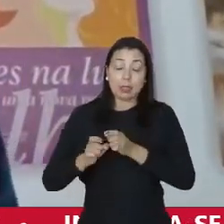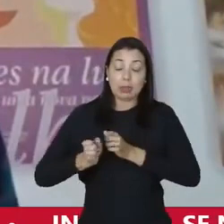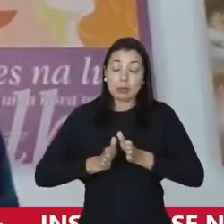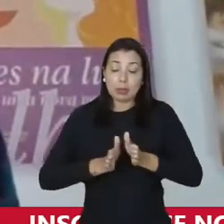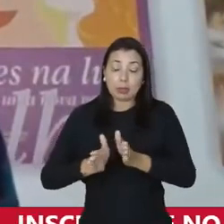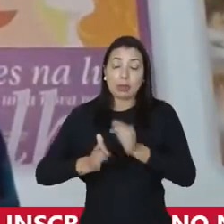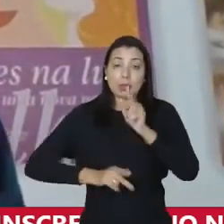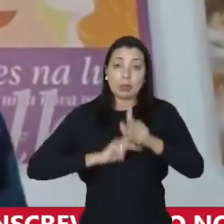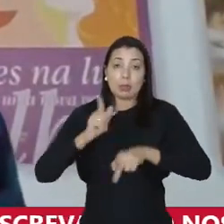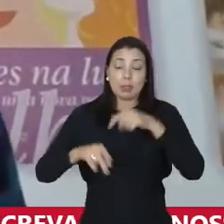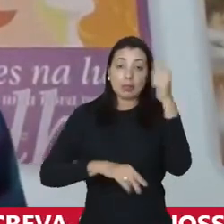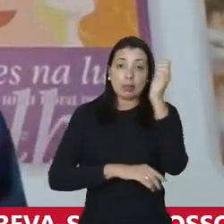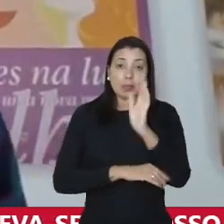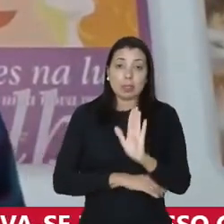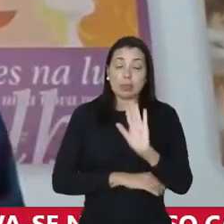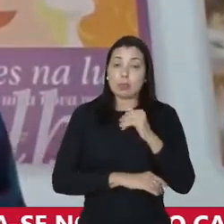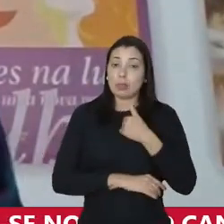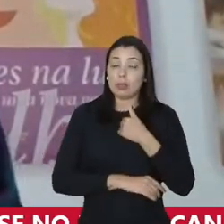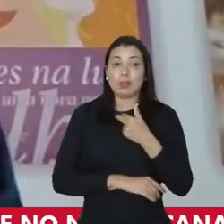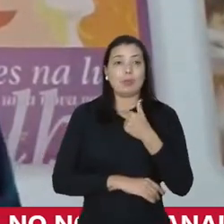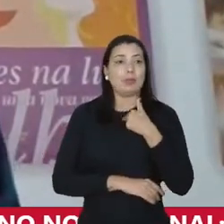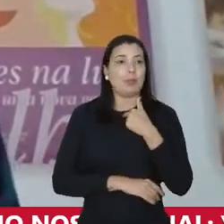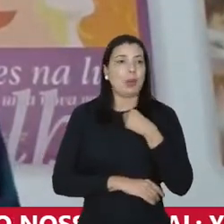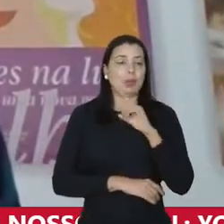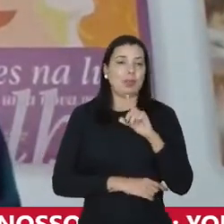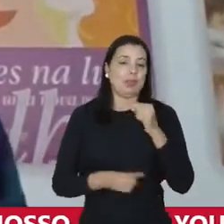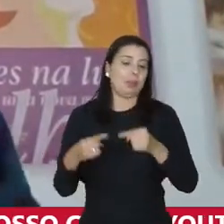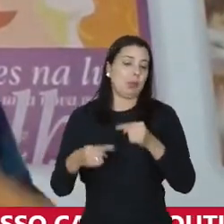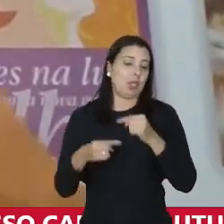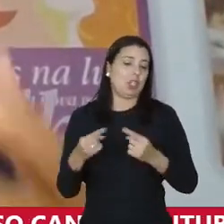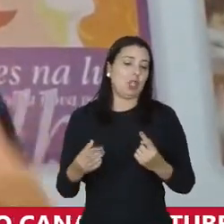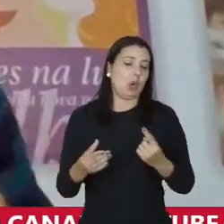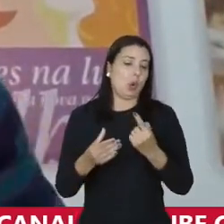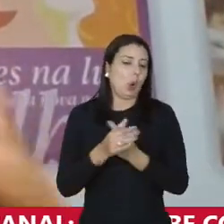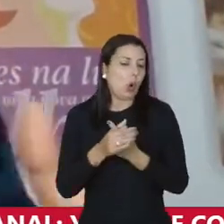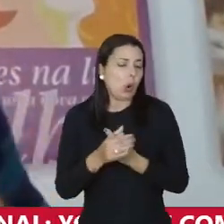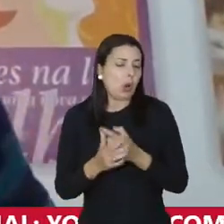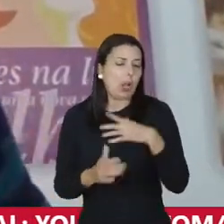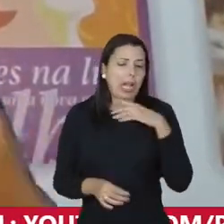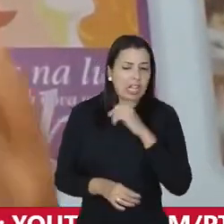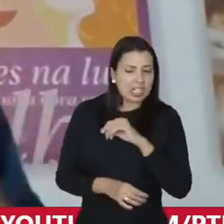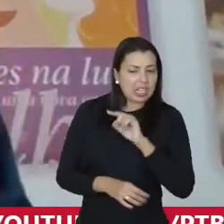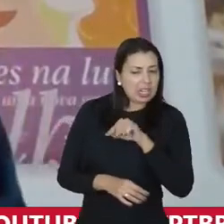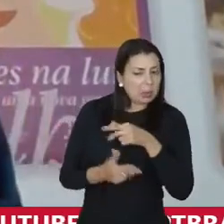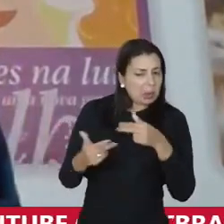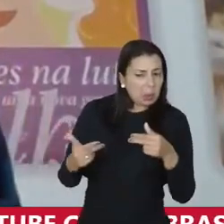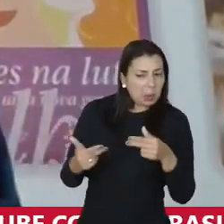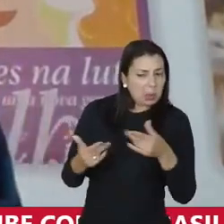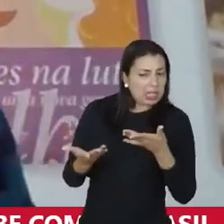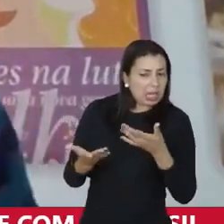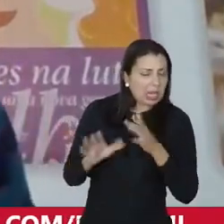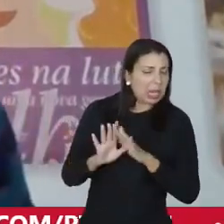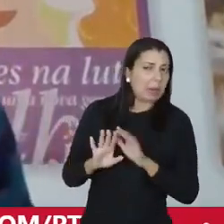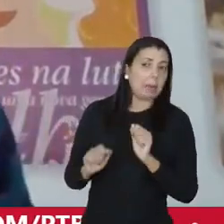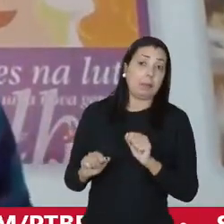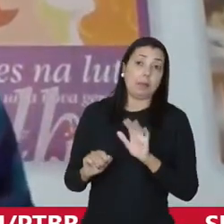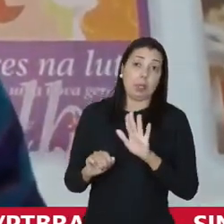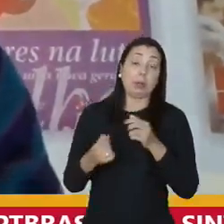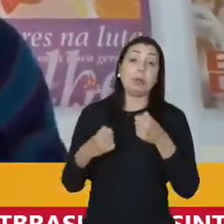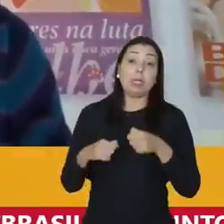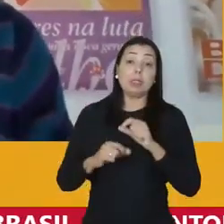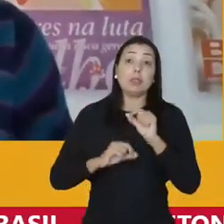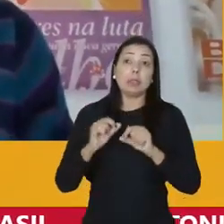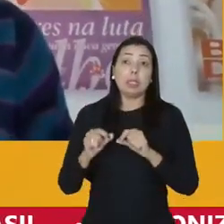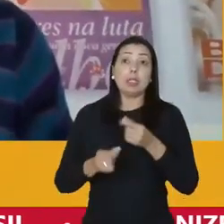da nação brasileira a gente não pode só fazer política de cota e achar que isso é uma coisa compensatória a gente